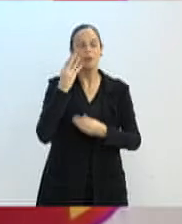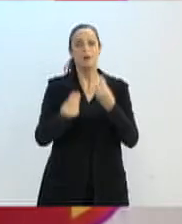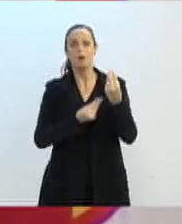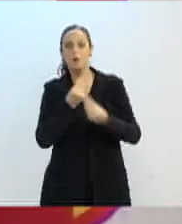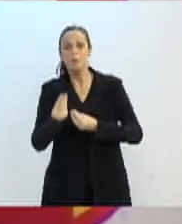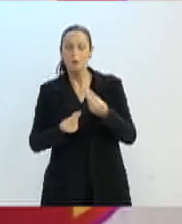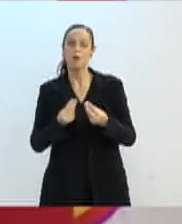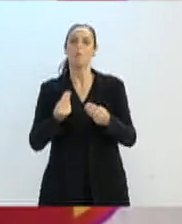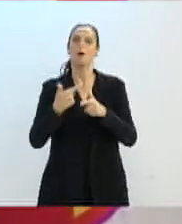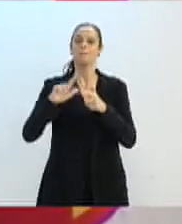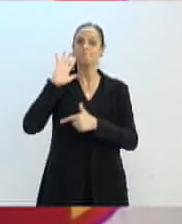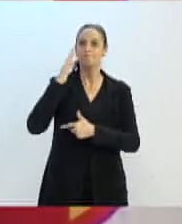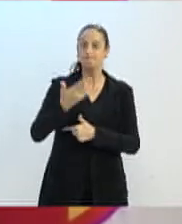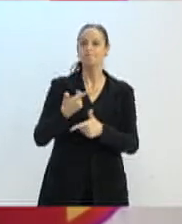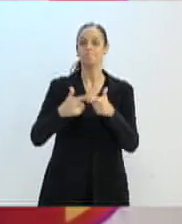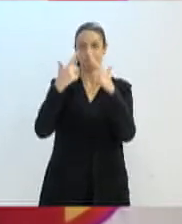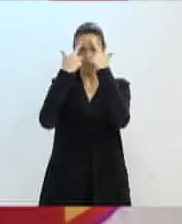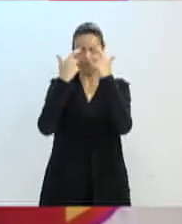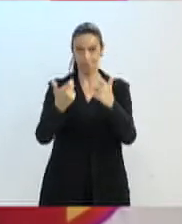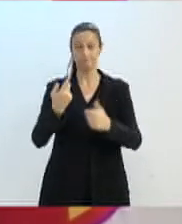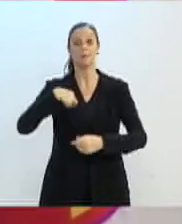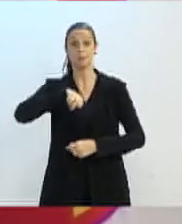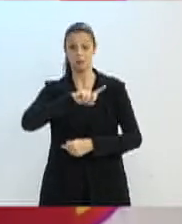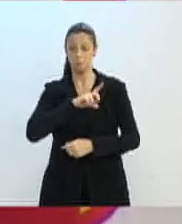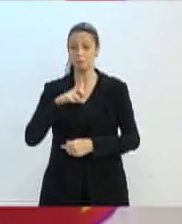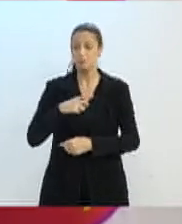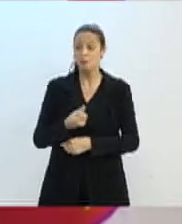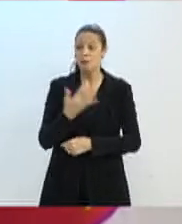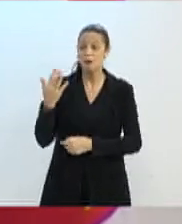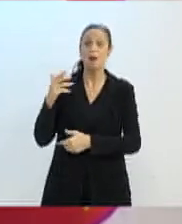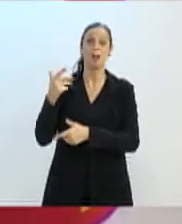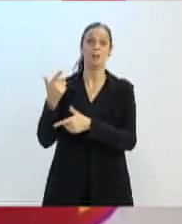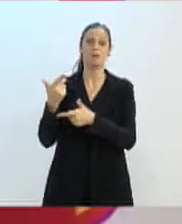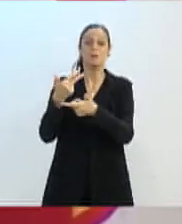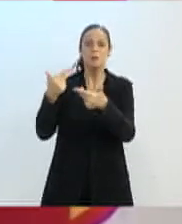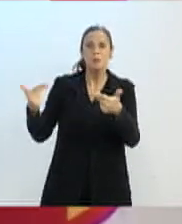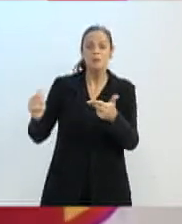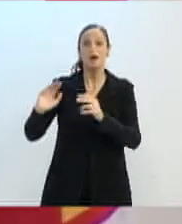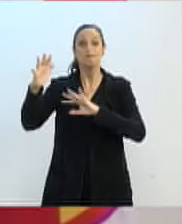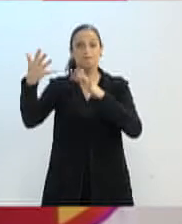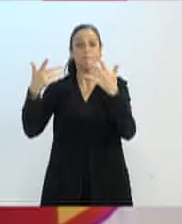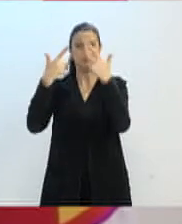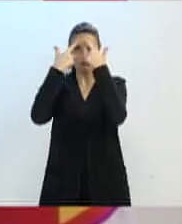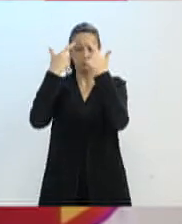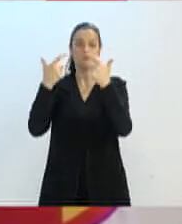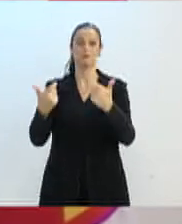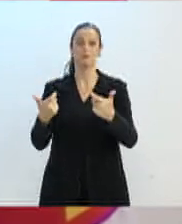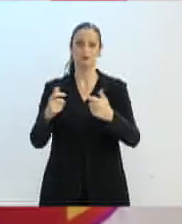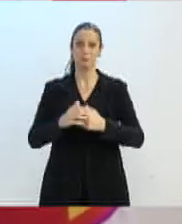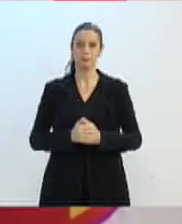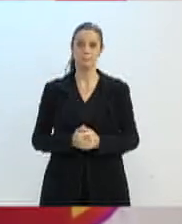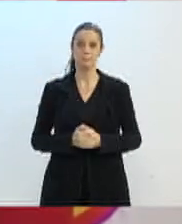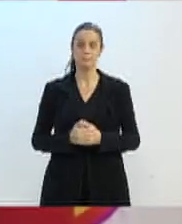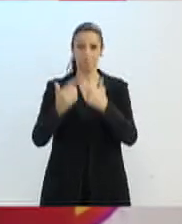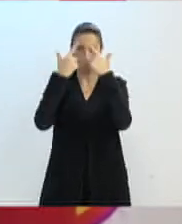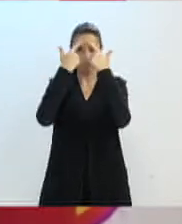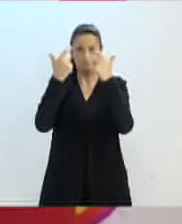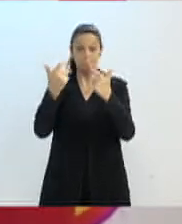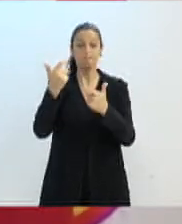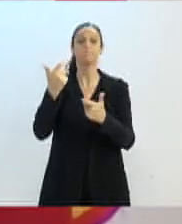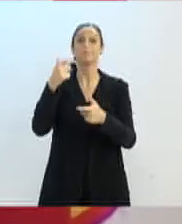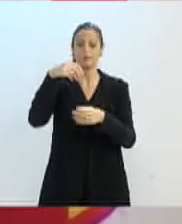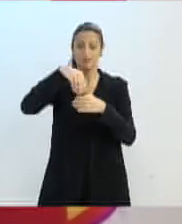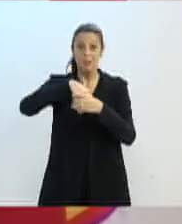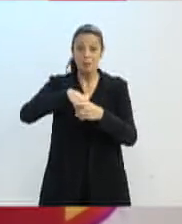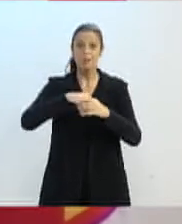temos, com todo o trabalho, nós temos muitas situações de violência. E dizer para os senhores aqui que a violência, ela se encontra dentro do